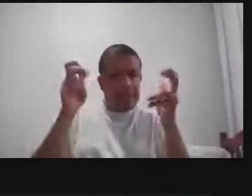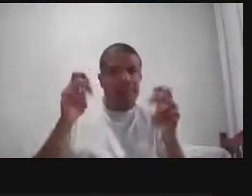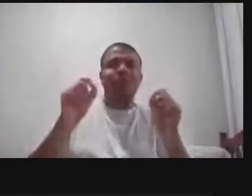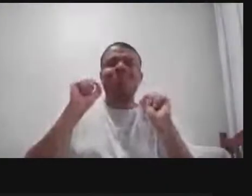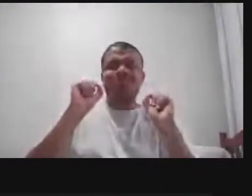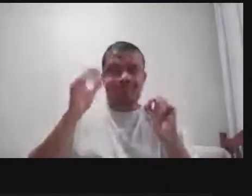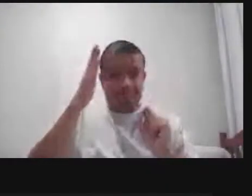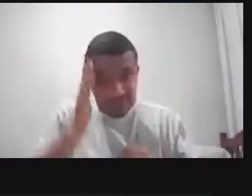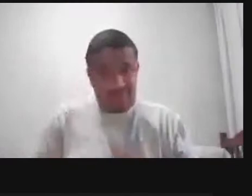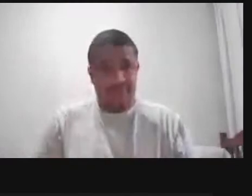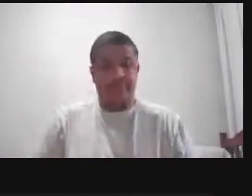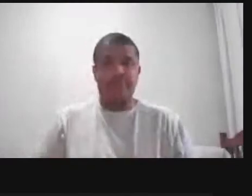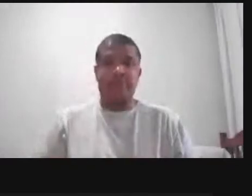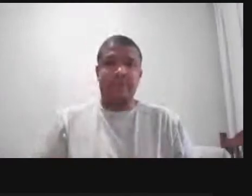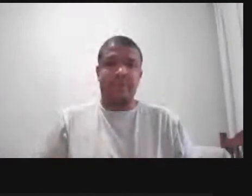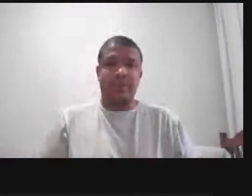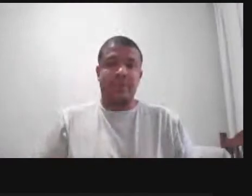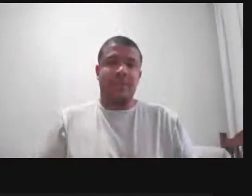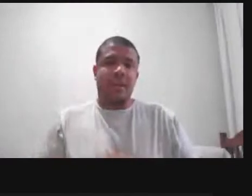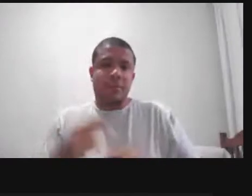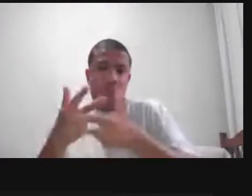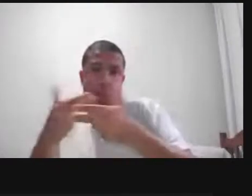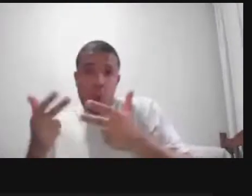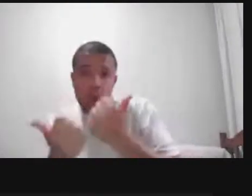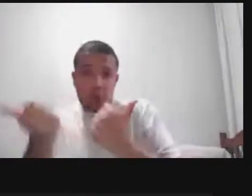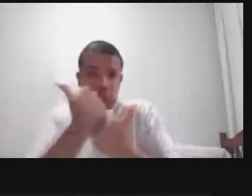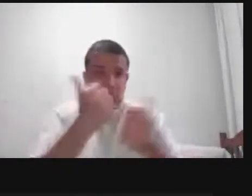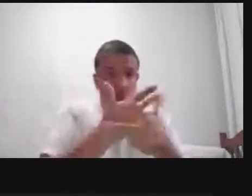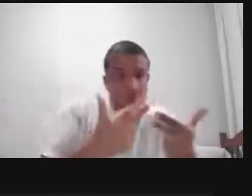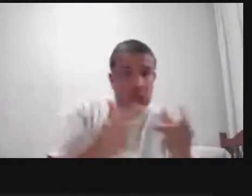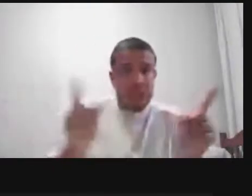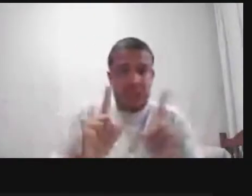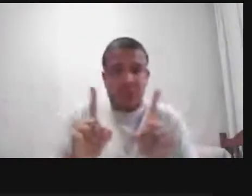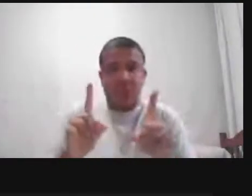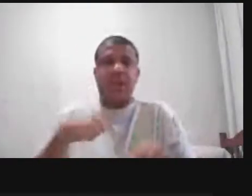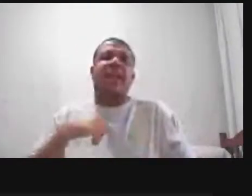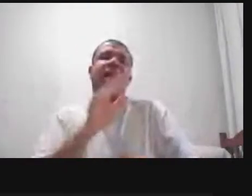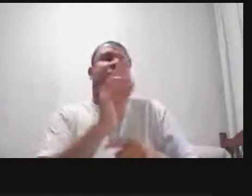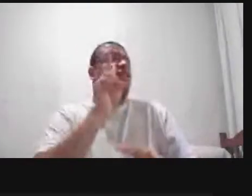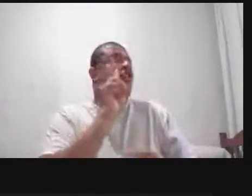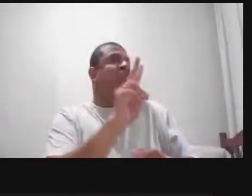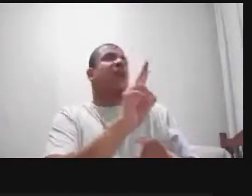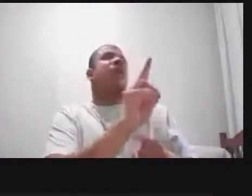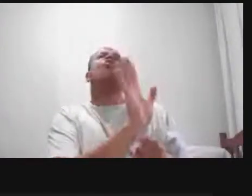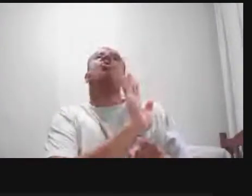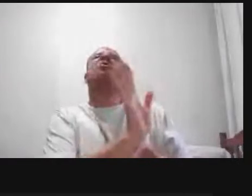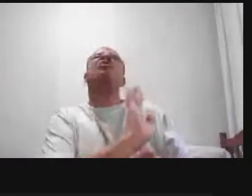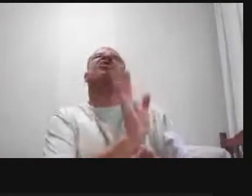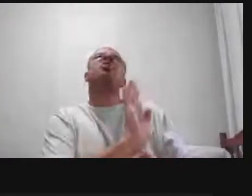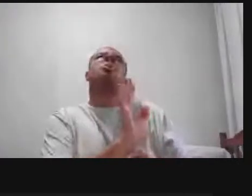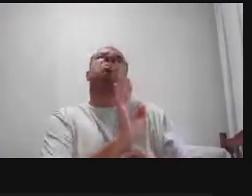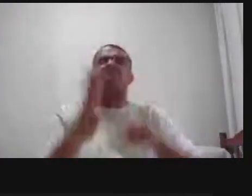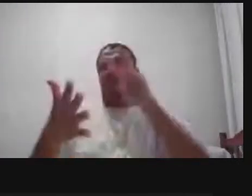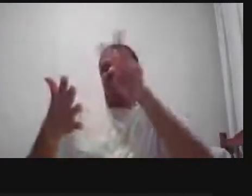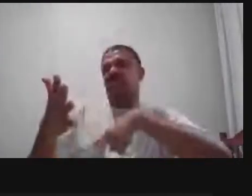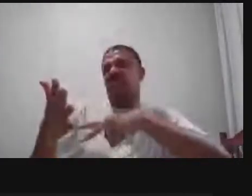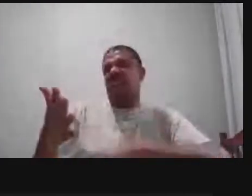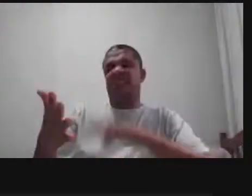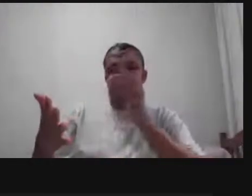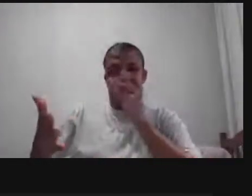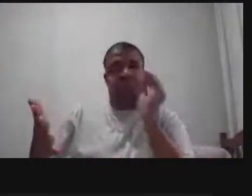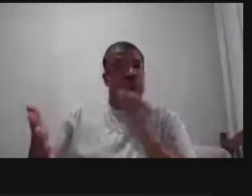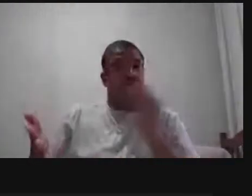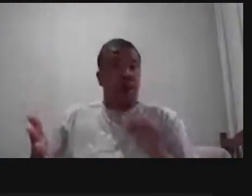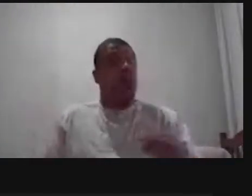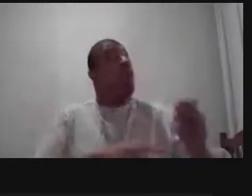coisa nunca vai substituir a outra então vou falar Ah, então eu vou assistir o filme porque aí eu não vou ler o livro não, não tem condições